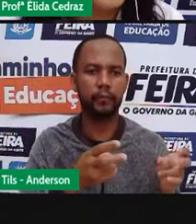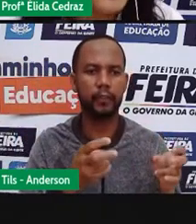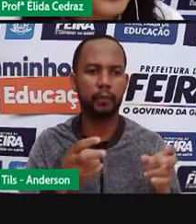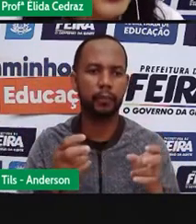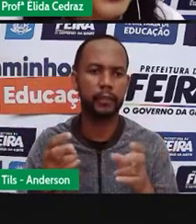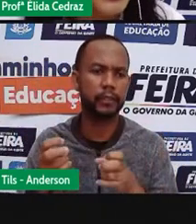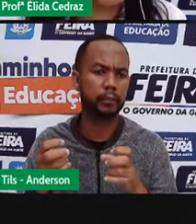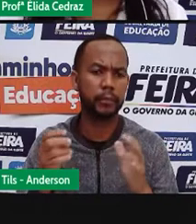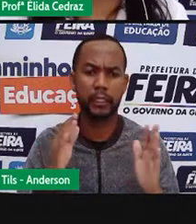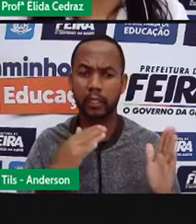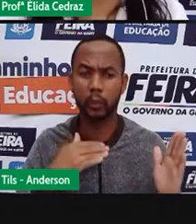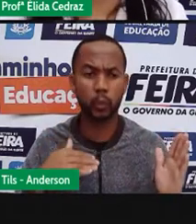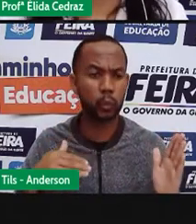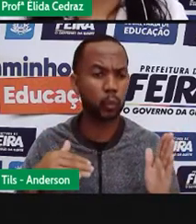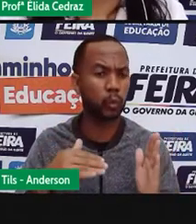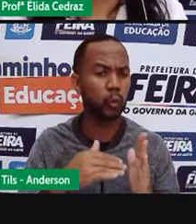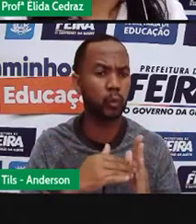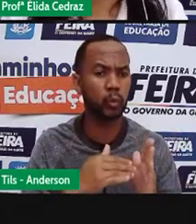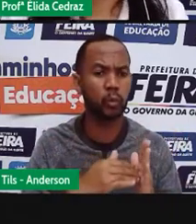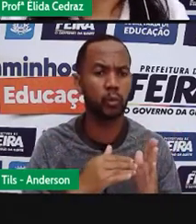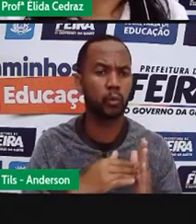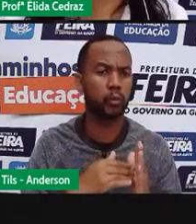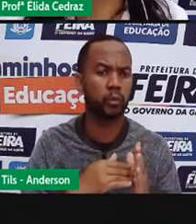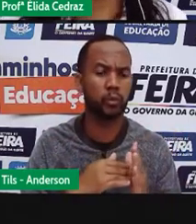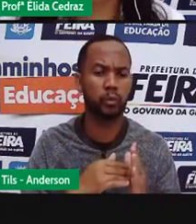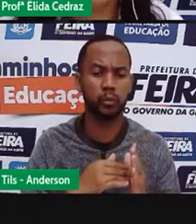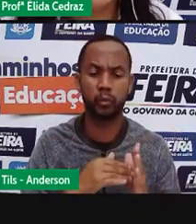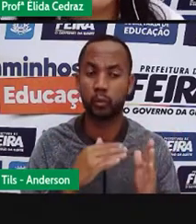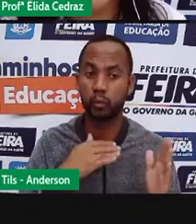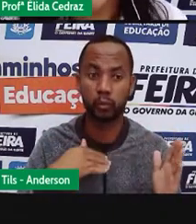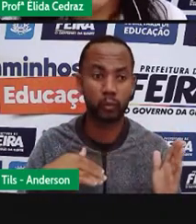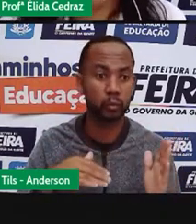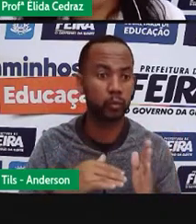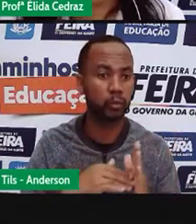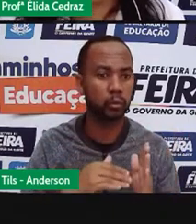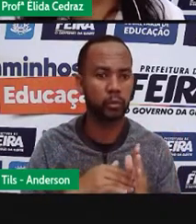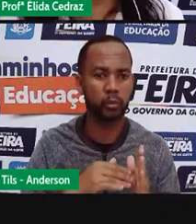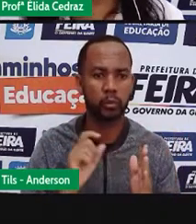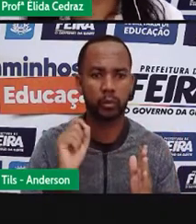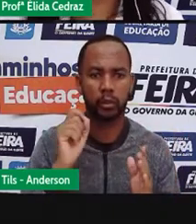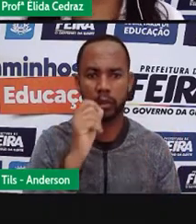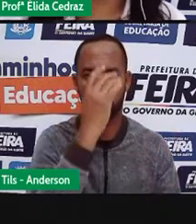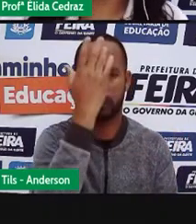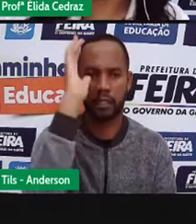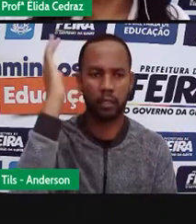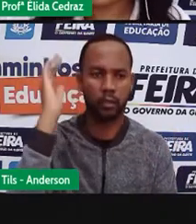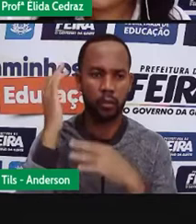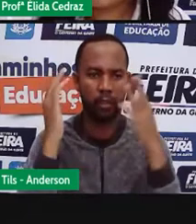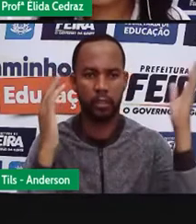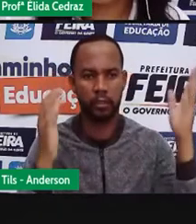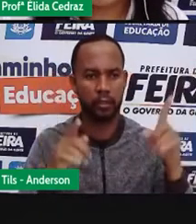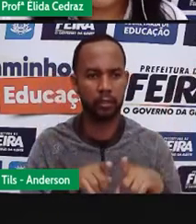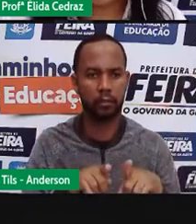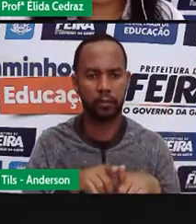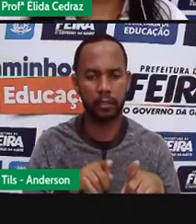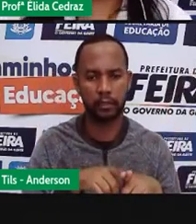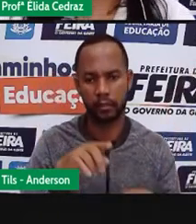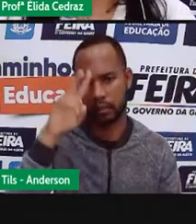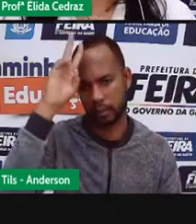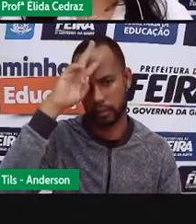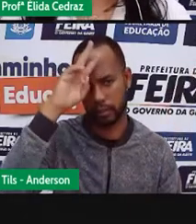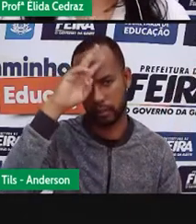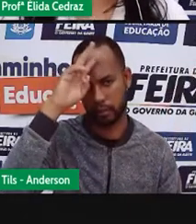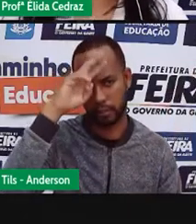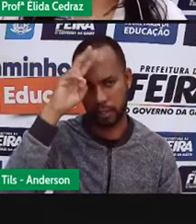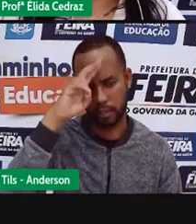tudo, absolutamente tudo na natureza. Não lembra de uma aula que